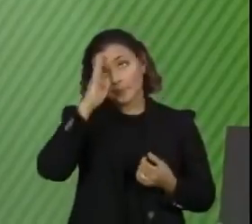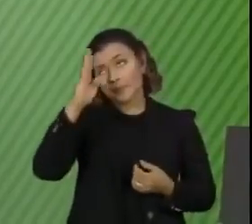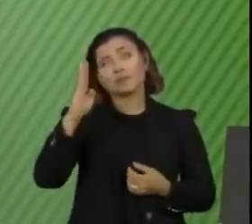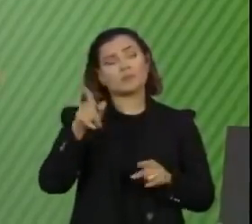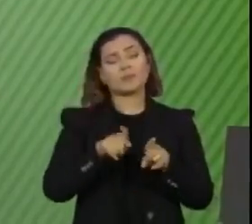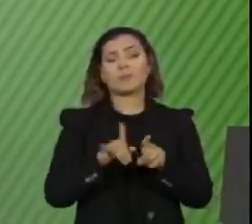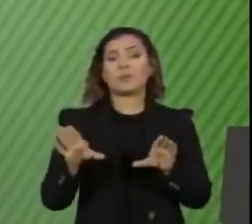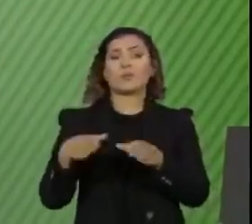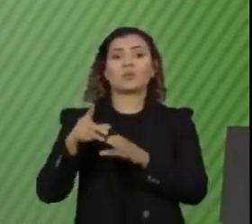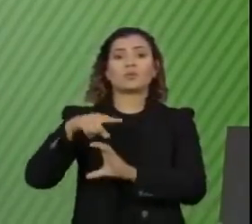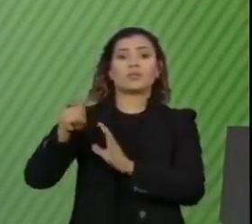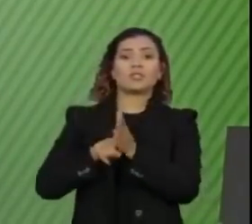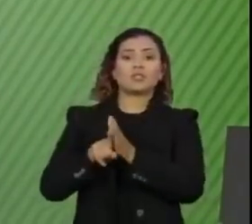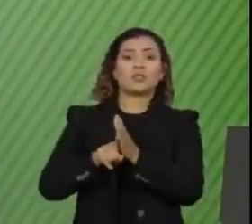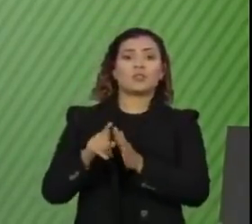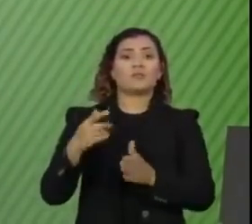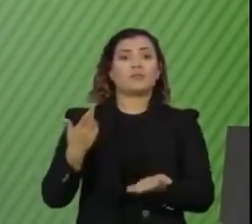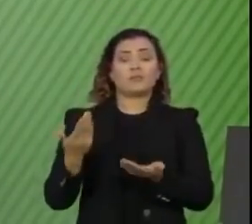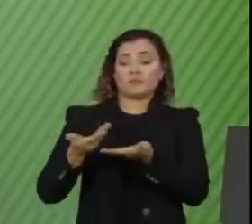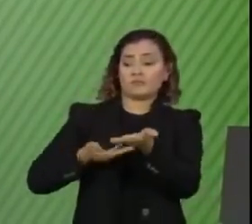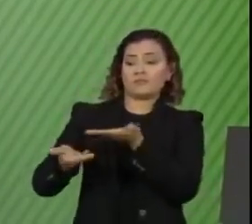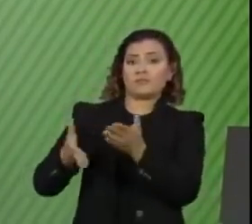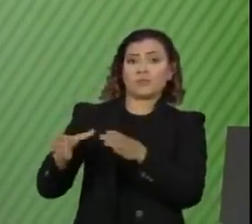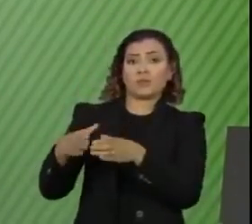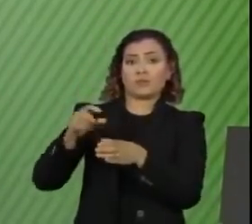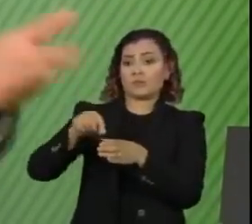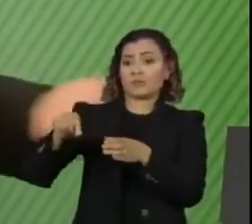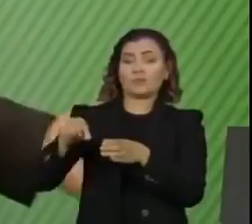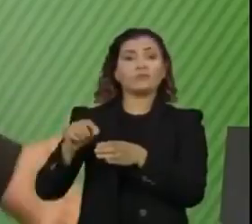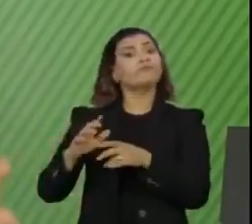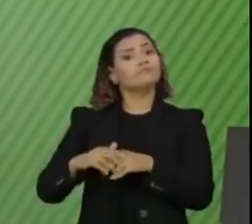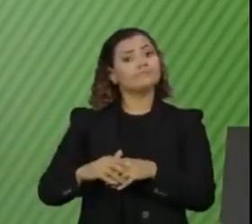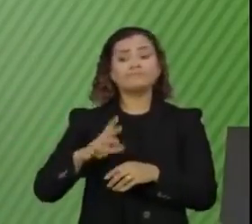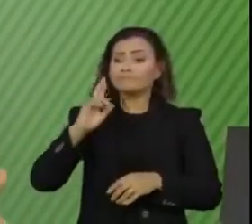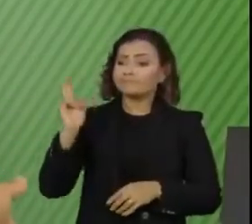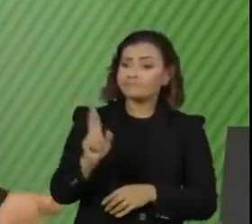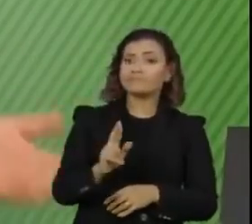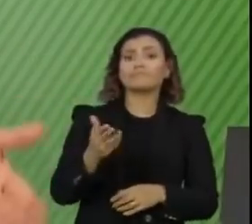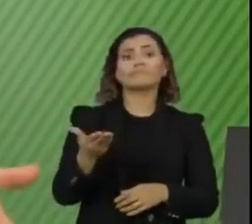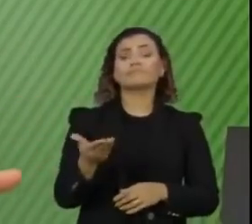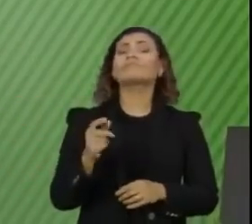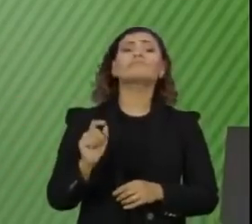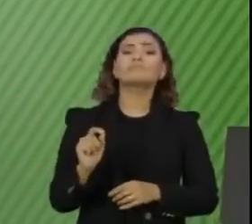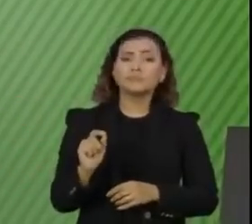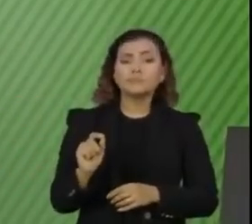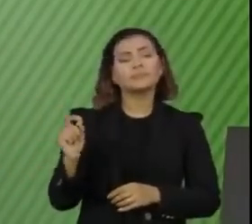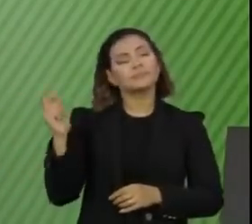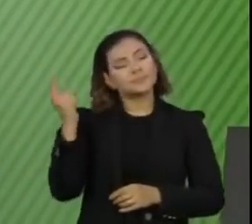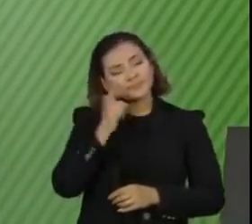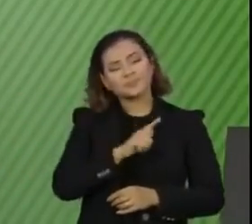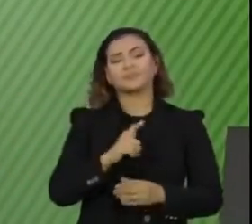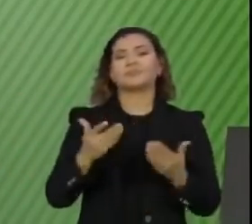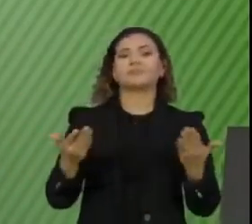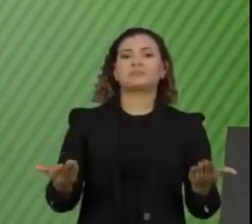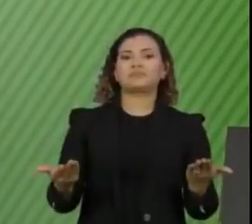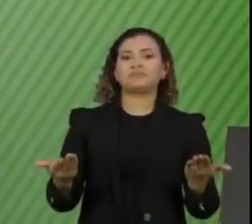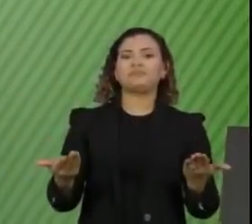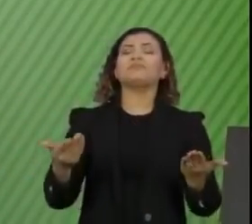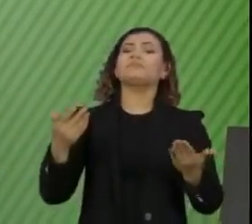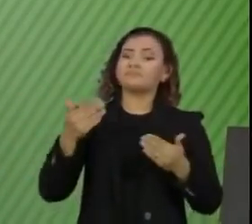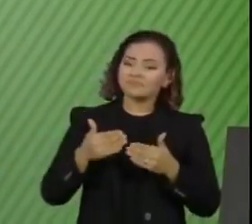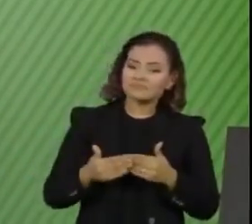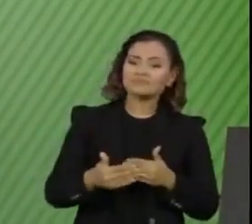da comunidade científica, dos meus pares. E a resposta é essa, governador. A resposta é essa. Nós falamos que